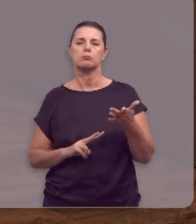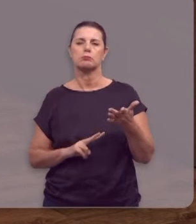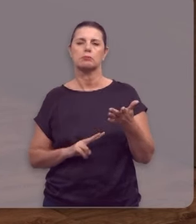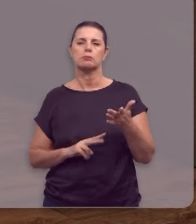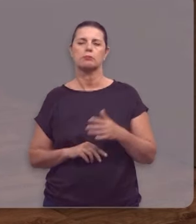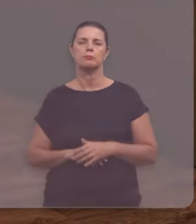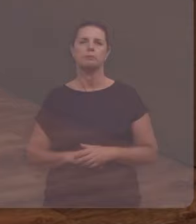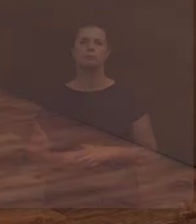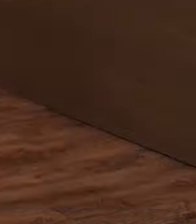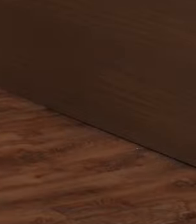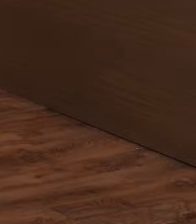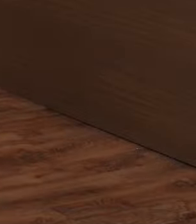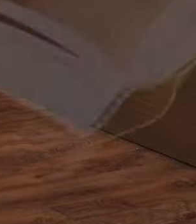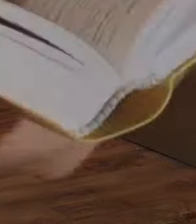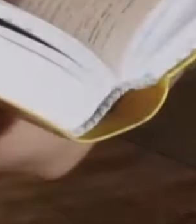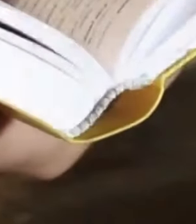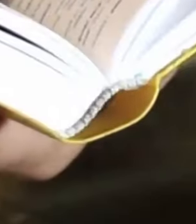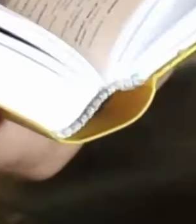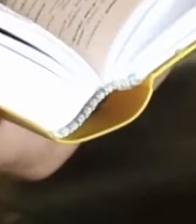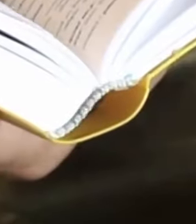desse texto.